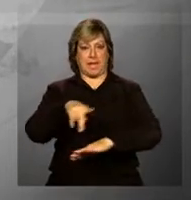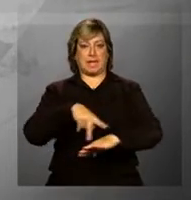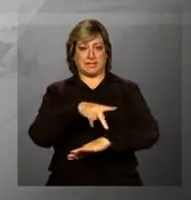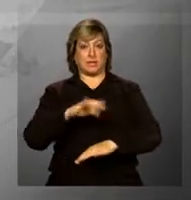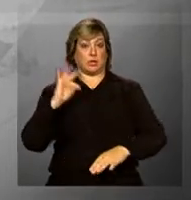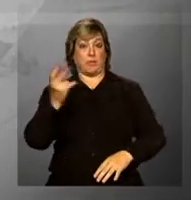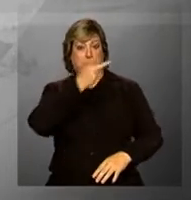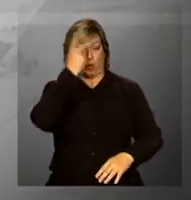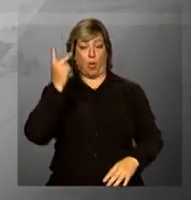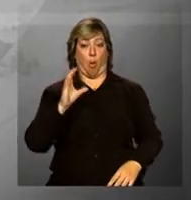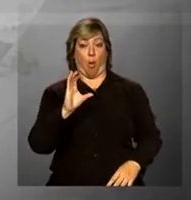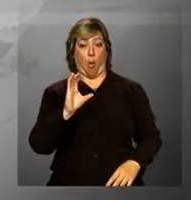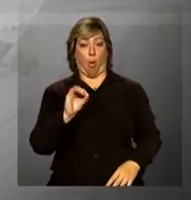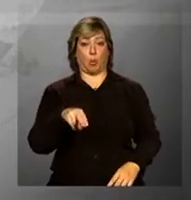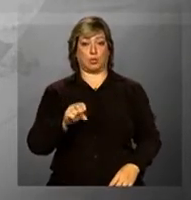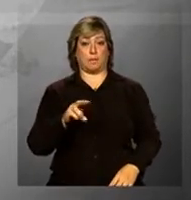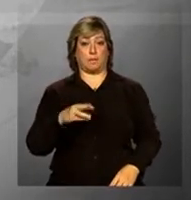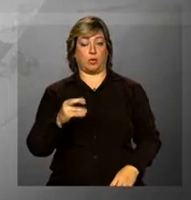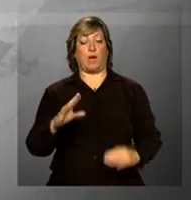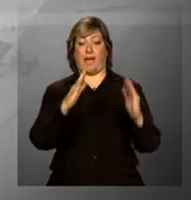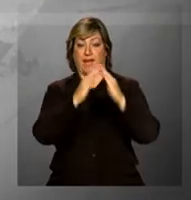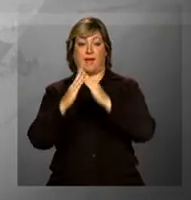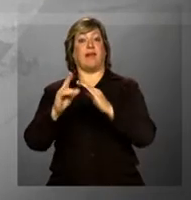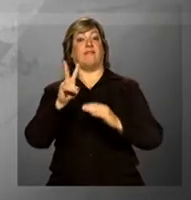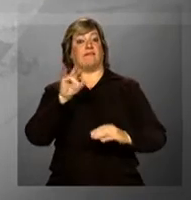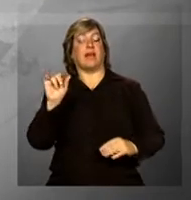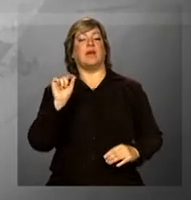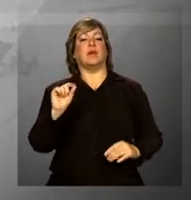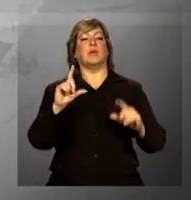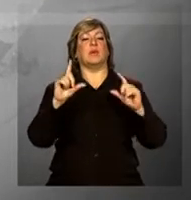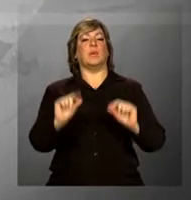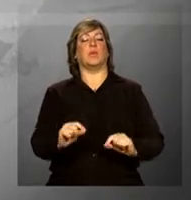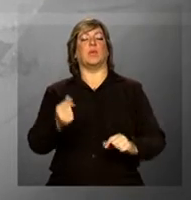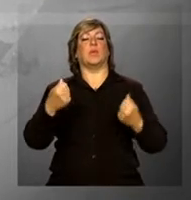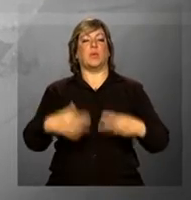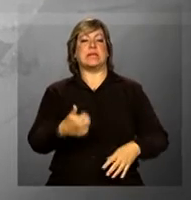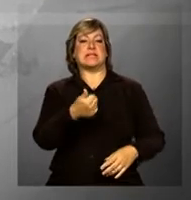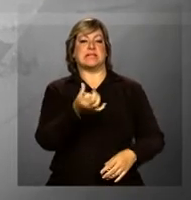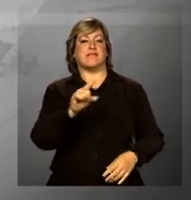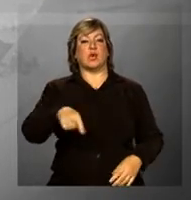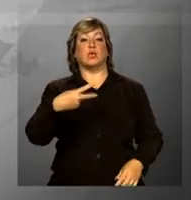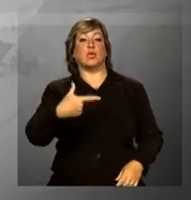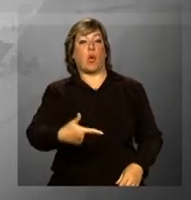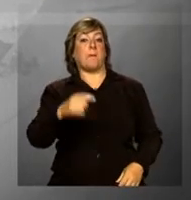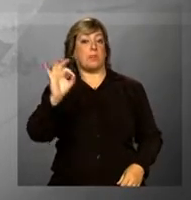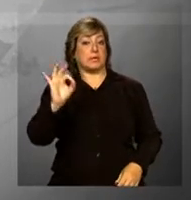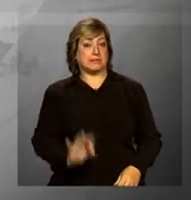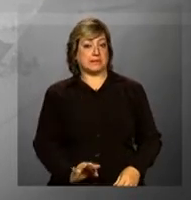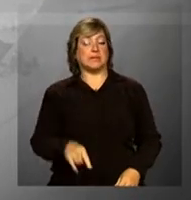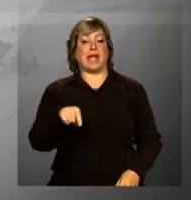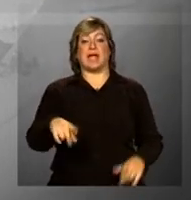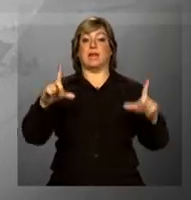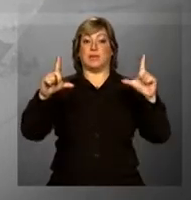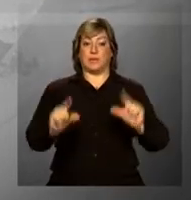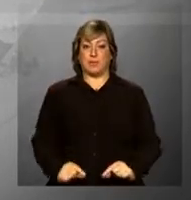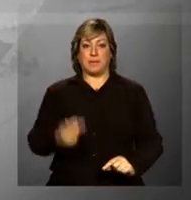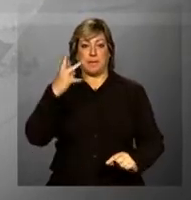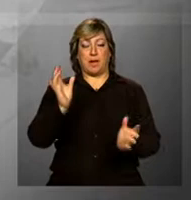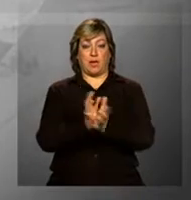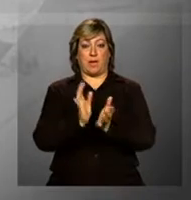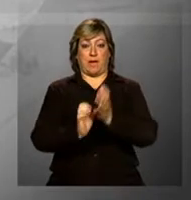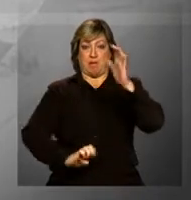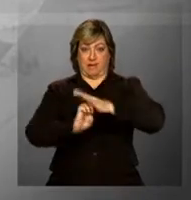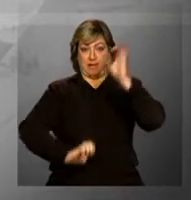Os consumidores residenciais terão uma redução média de 16,2%. A redução para o setor